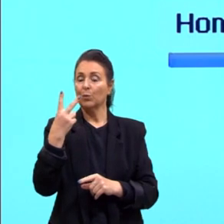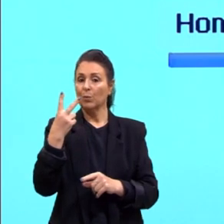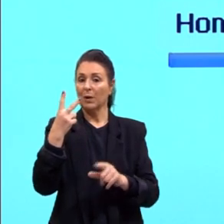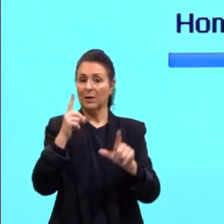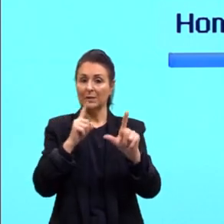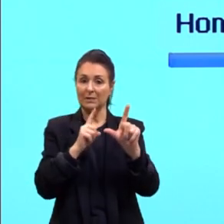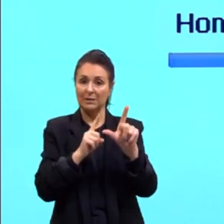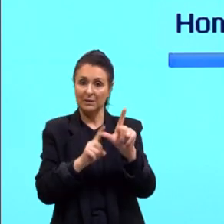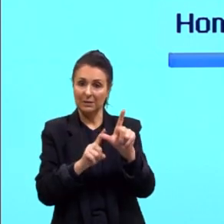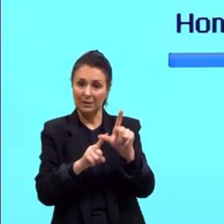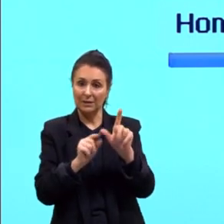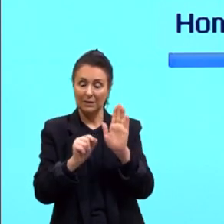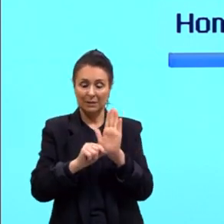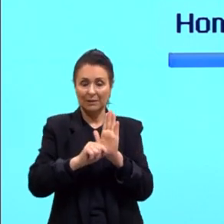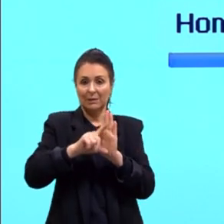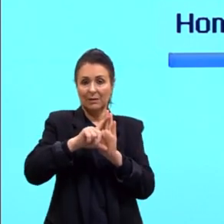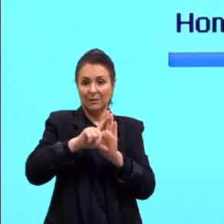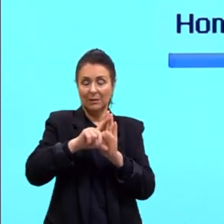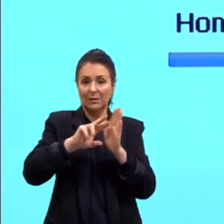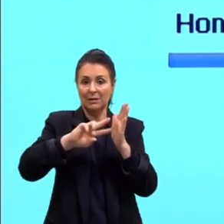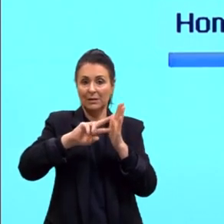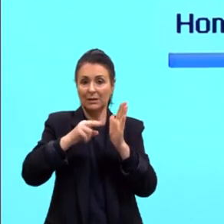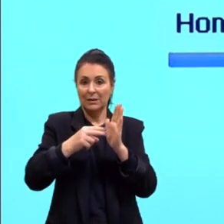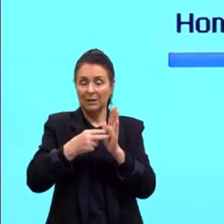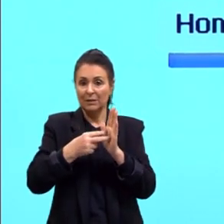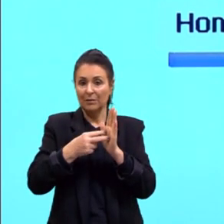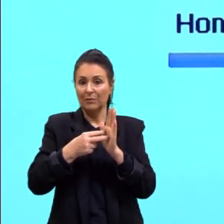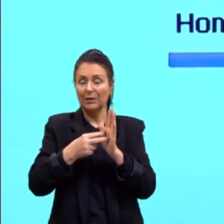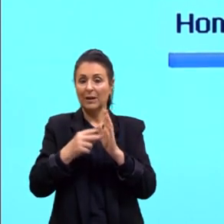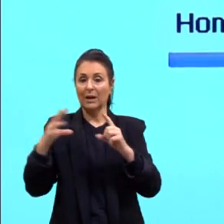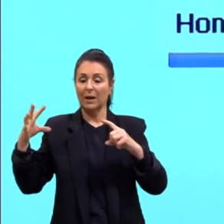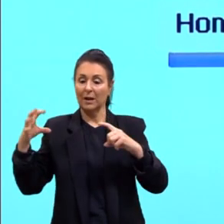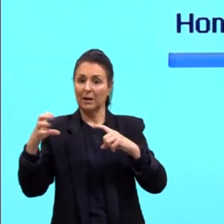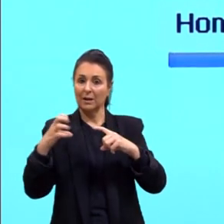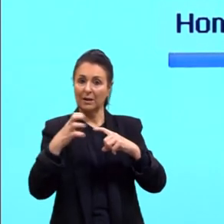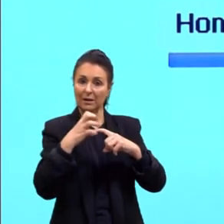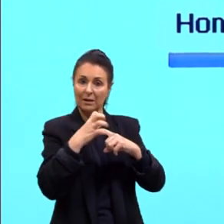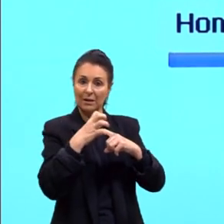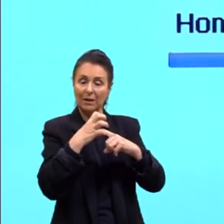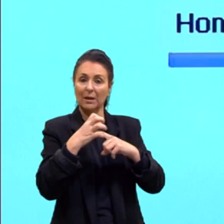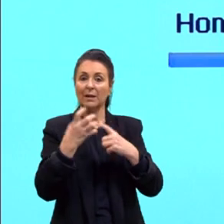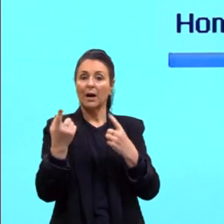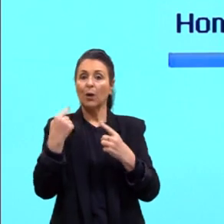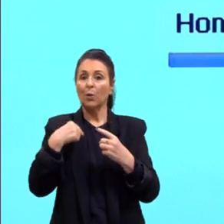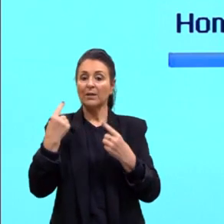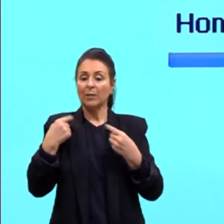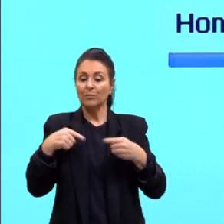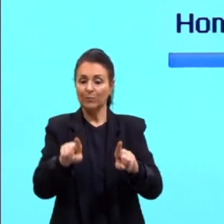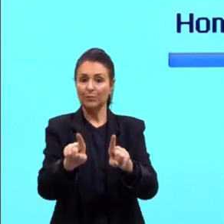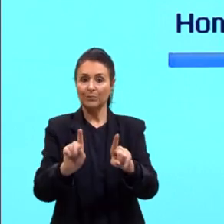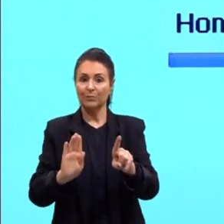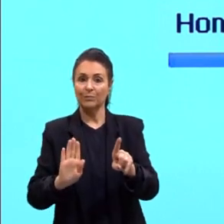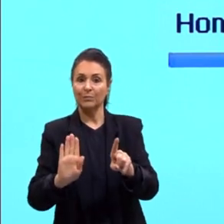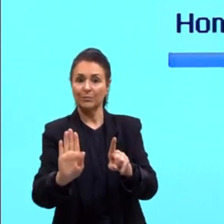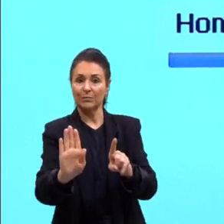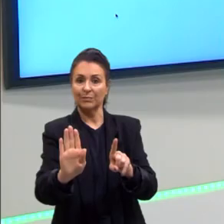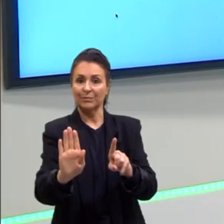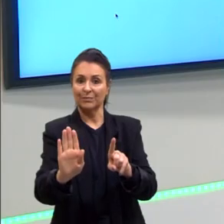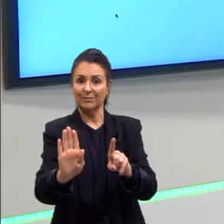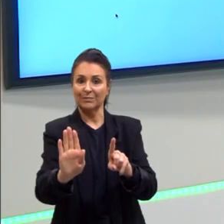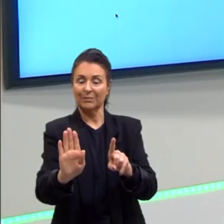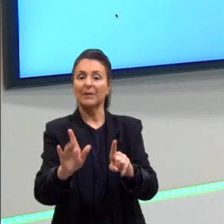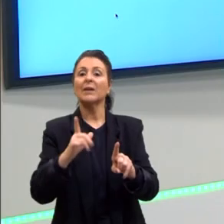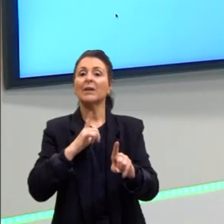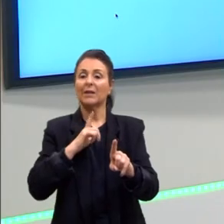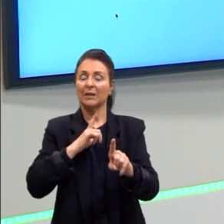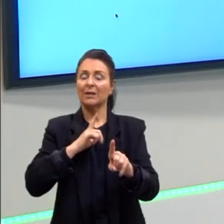maiúsculas, quer dizer dominante, e minúsculas, recessivo, homozigoto recessivo. que daí a vai falar um